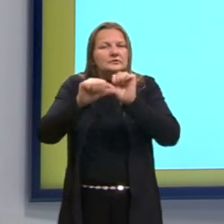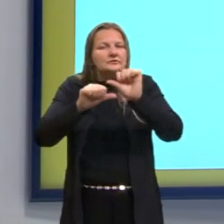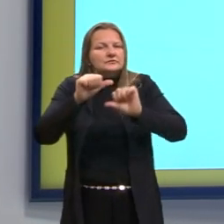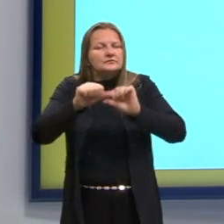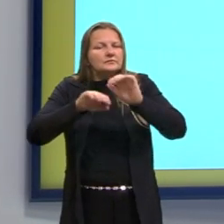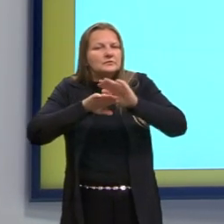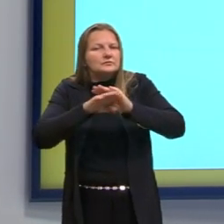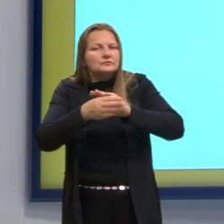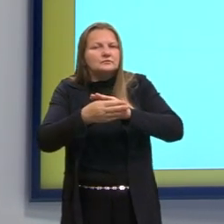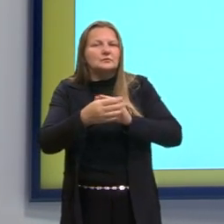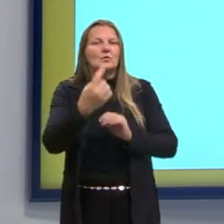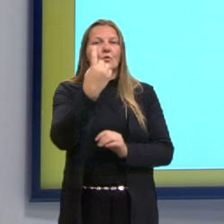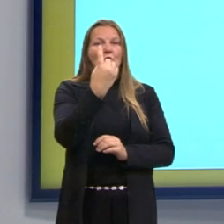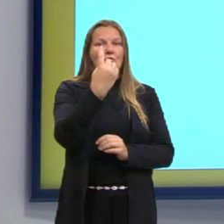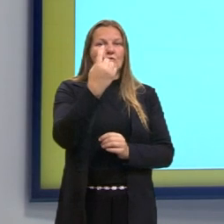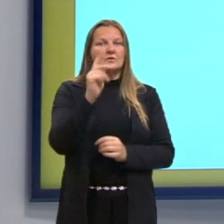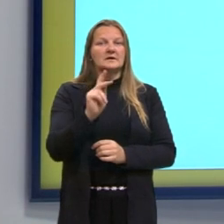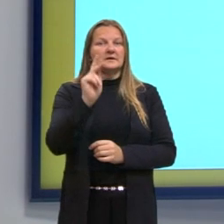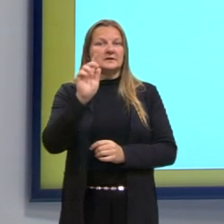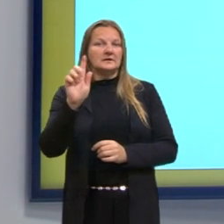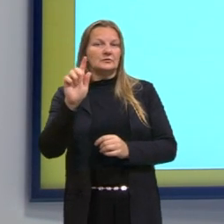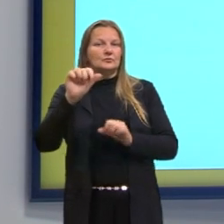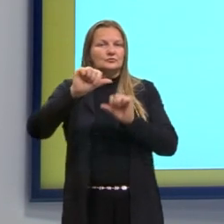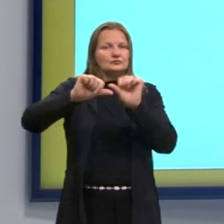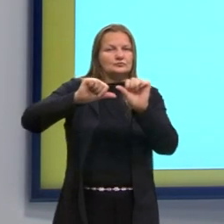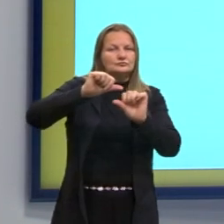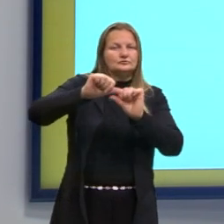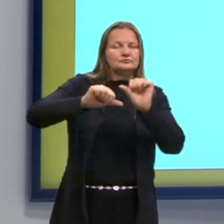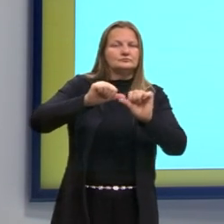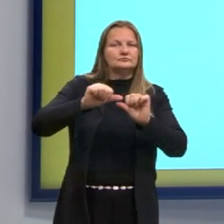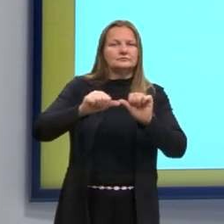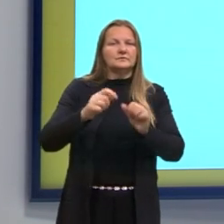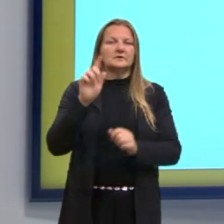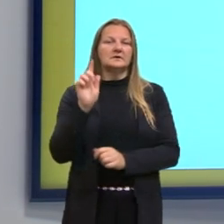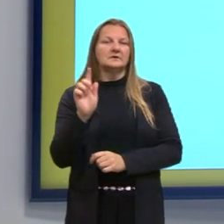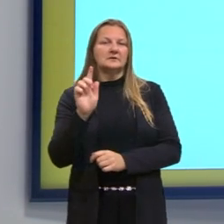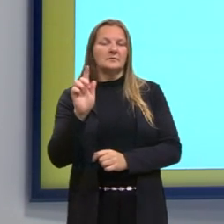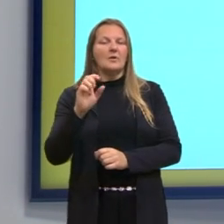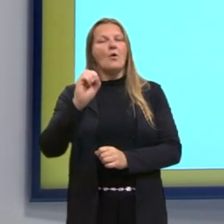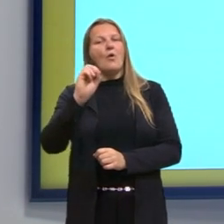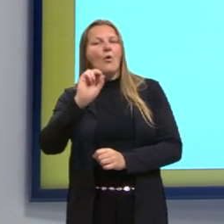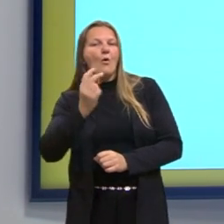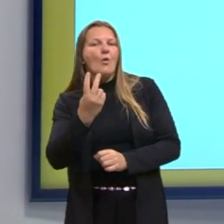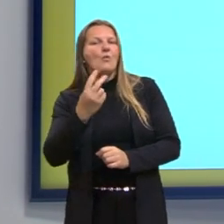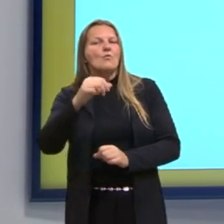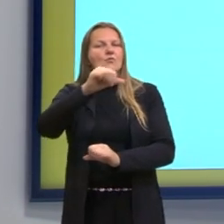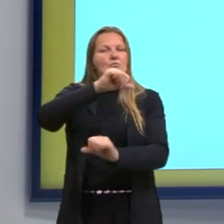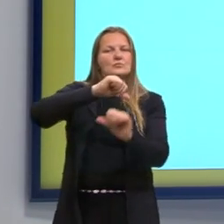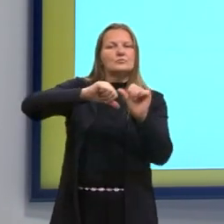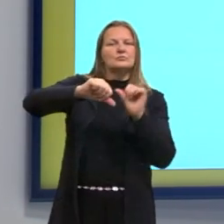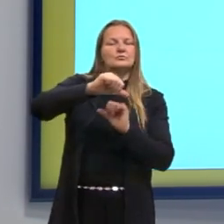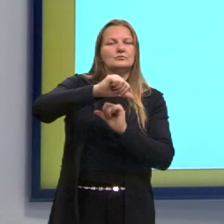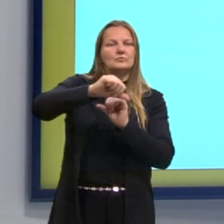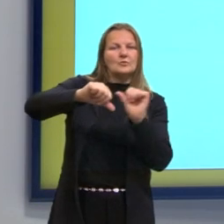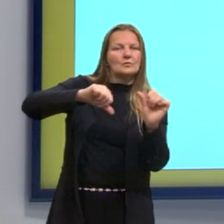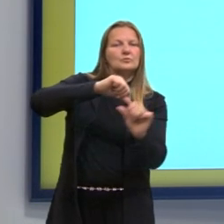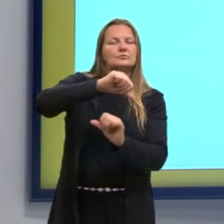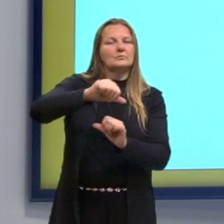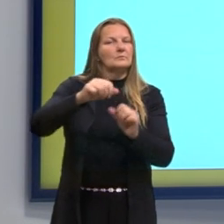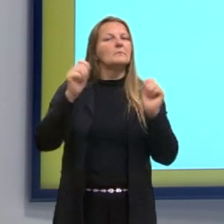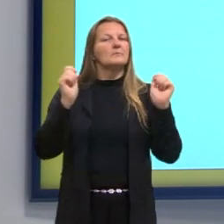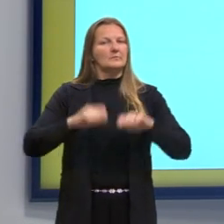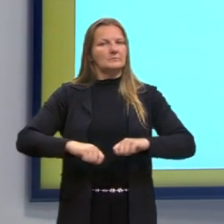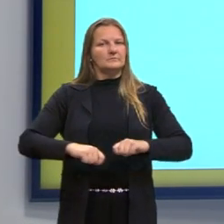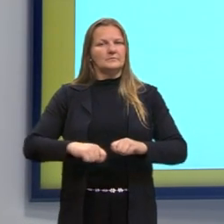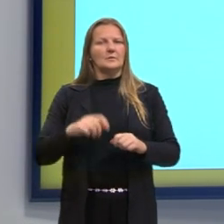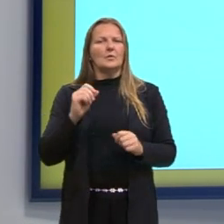unidades. Eu posso passar quilograma para grama, ou vice-versa. Quando nós falamos nessa transformação, o que